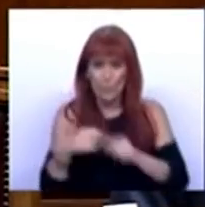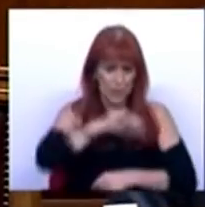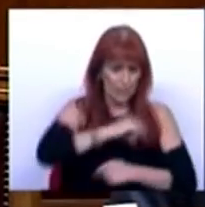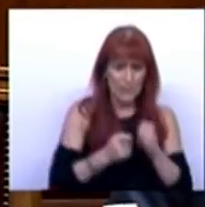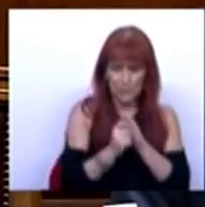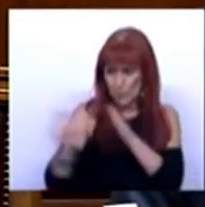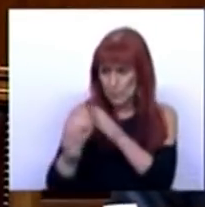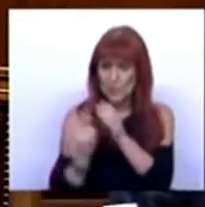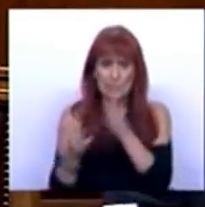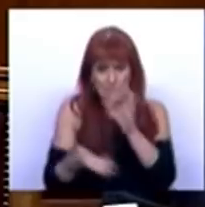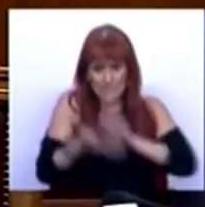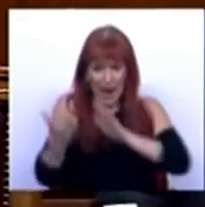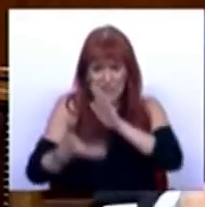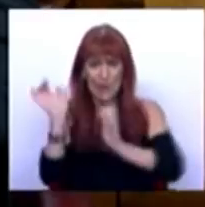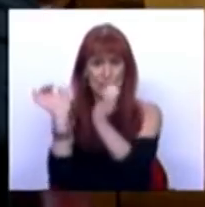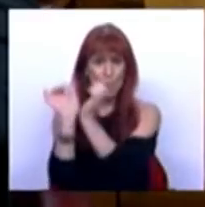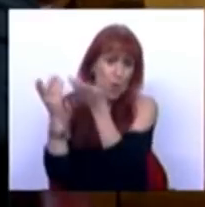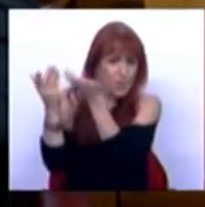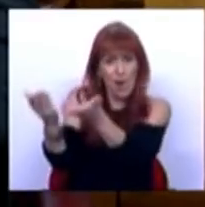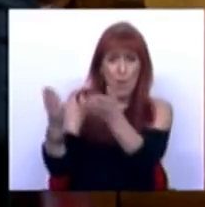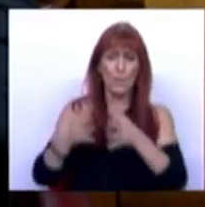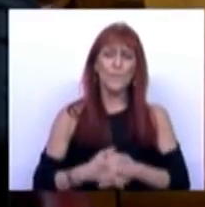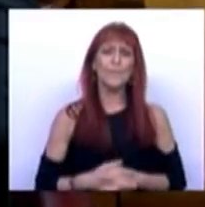aumentar as contribuições para a segurança social.